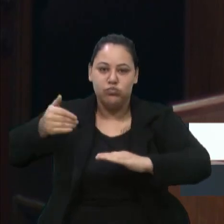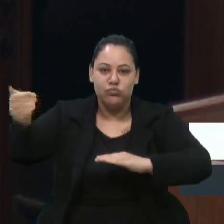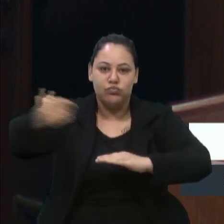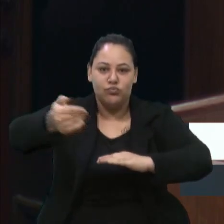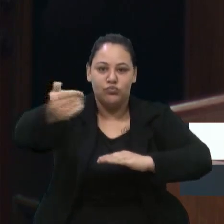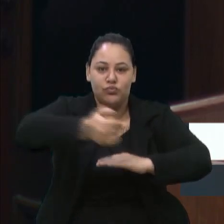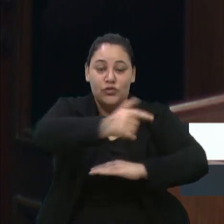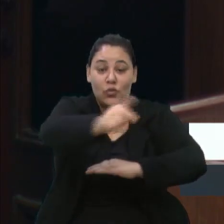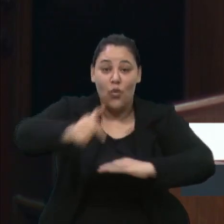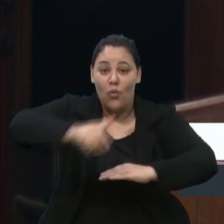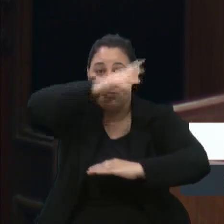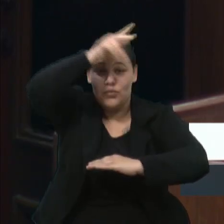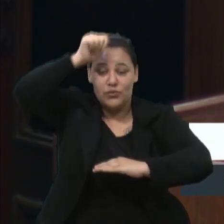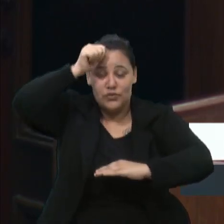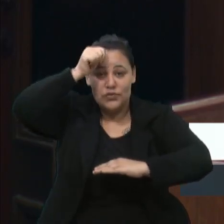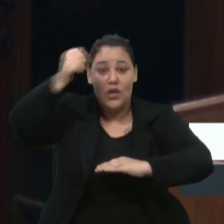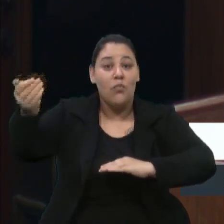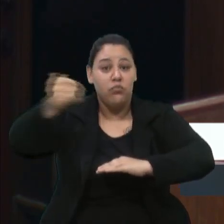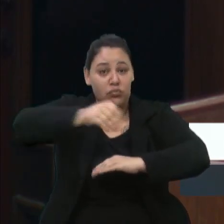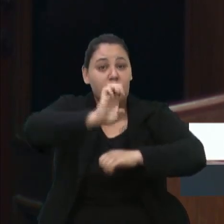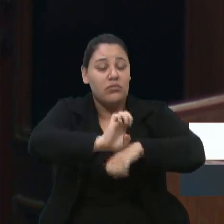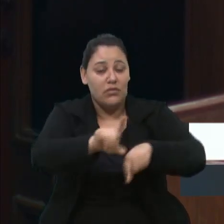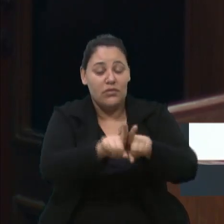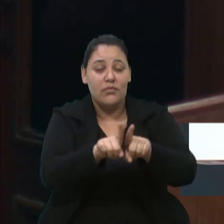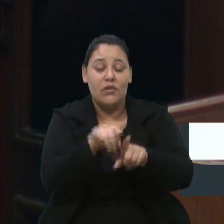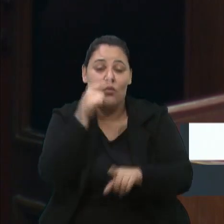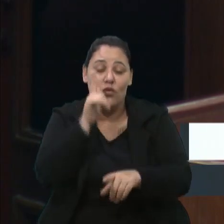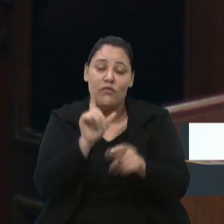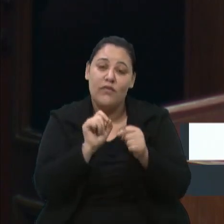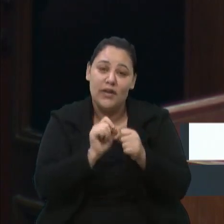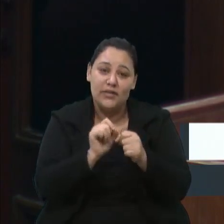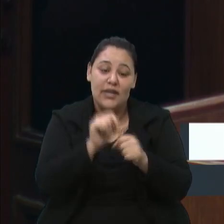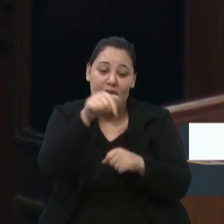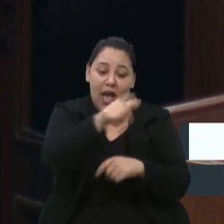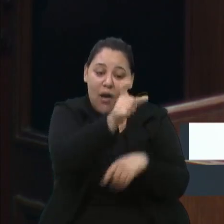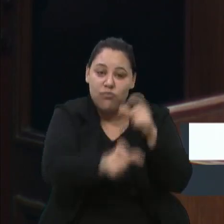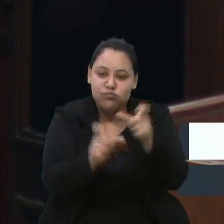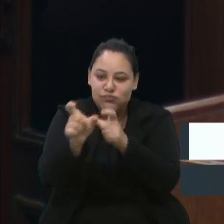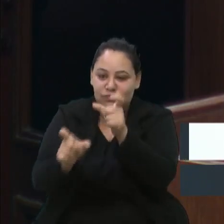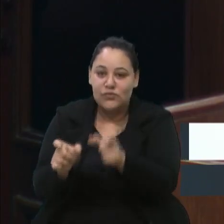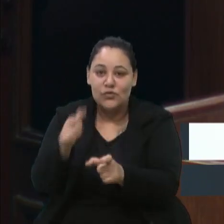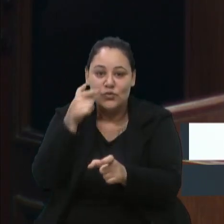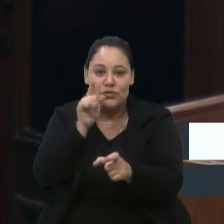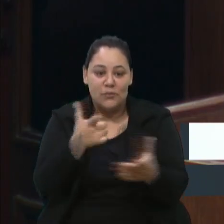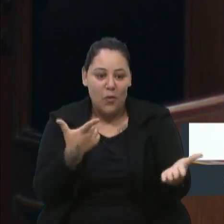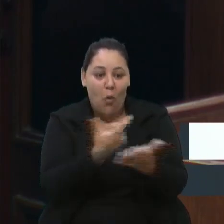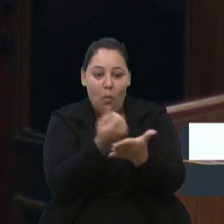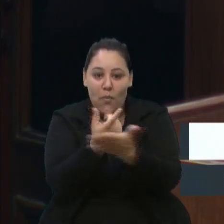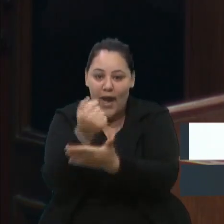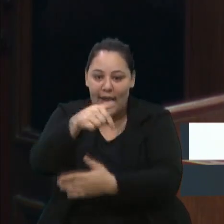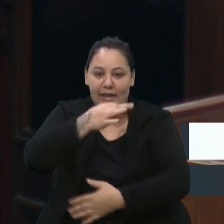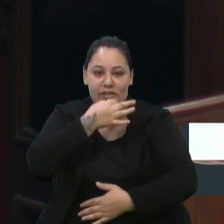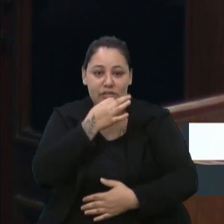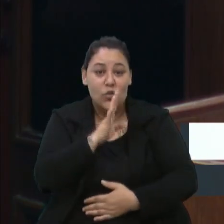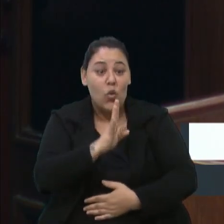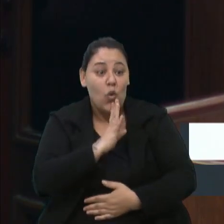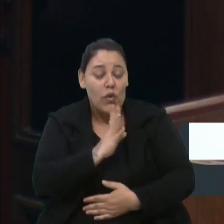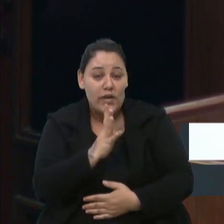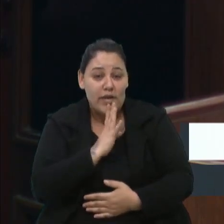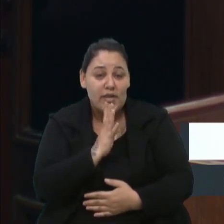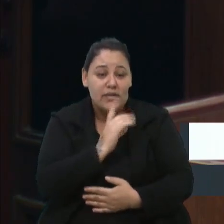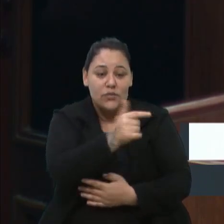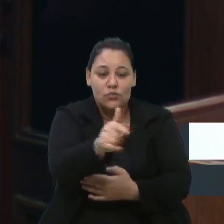mesmo de outros estados, e conseguir fazer com que essas pessoas consumam mais em Caxias do Sul, conheçam mais outras